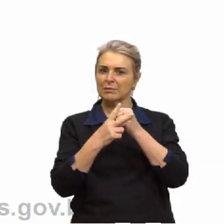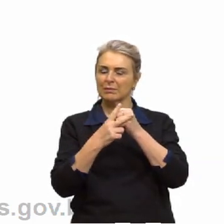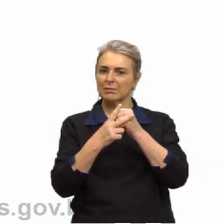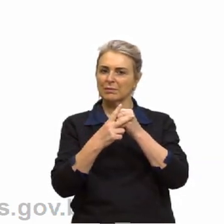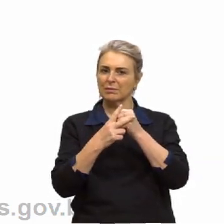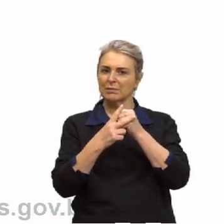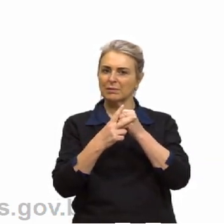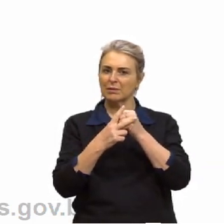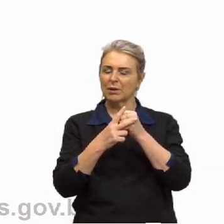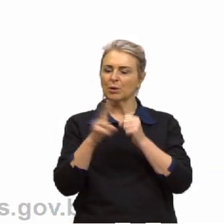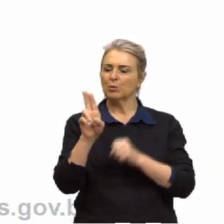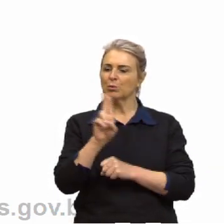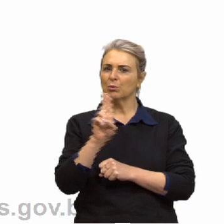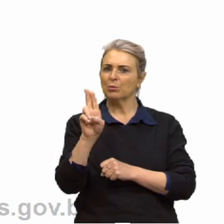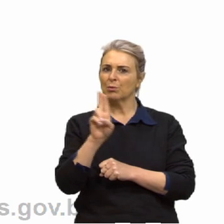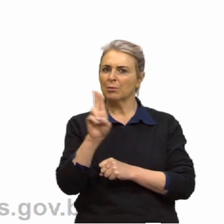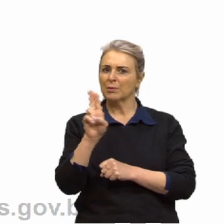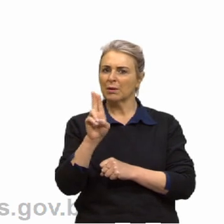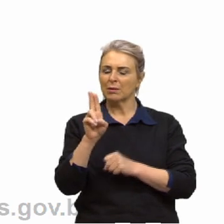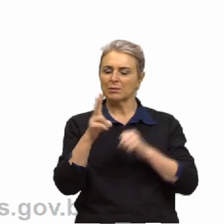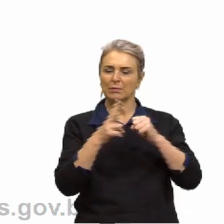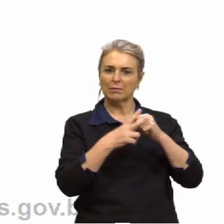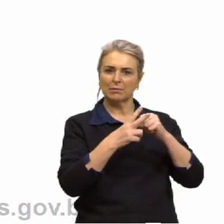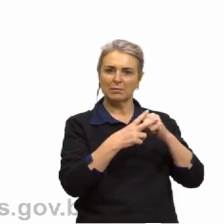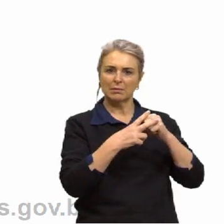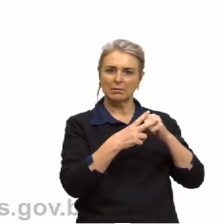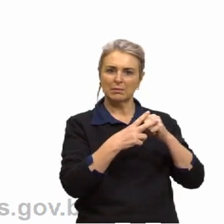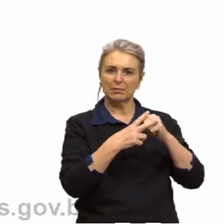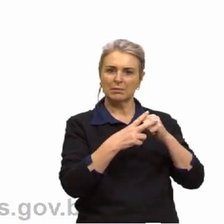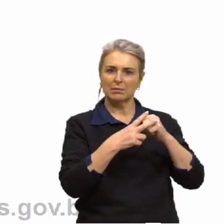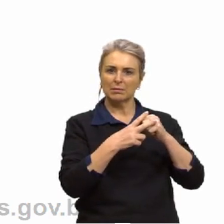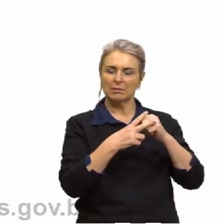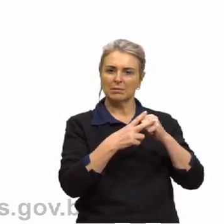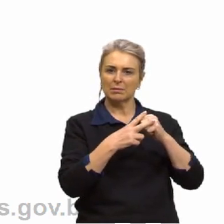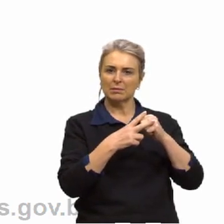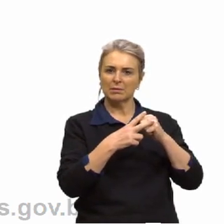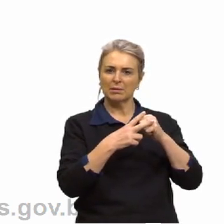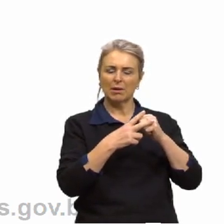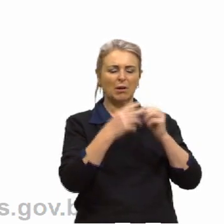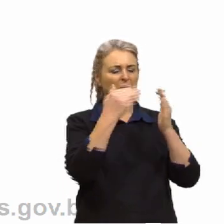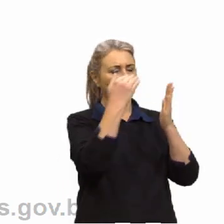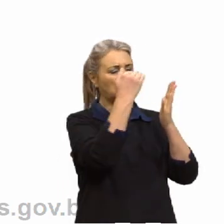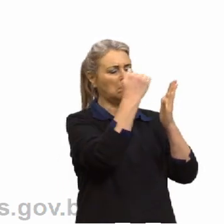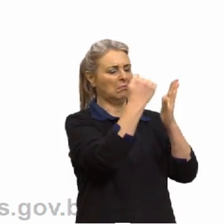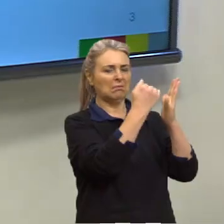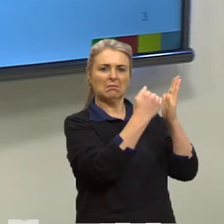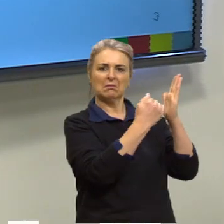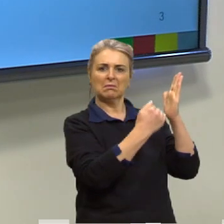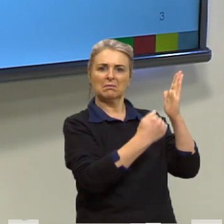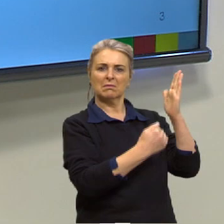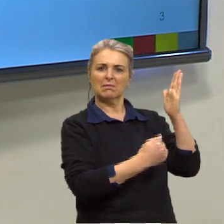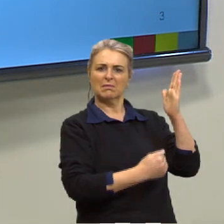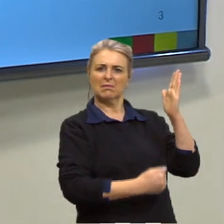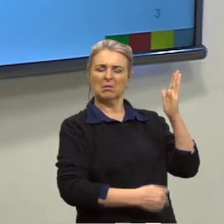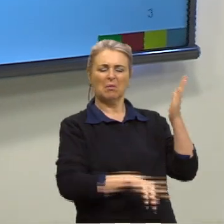quando nós falávamos em sufixos nominais e em sufixos verbais, a gente tinha aquelas listas enormes com vários